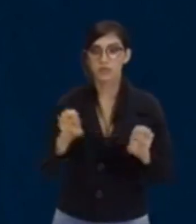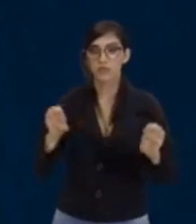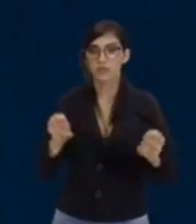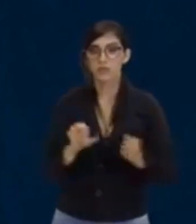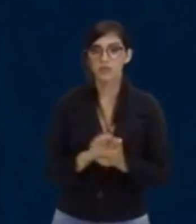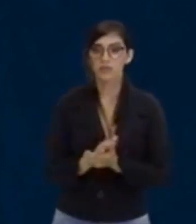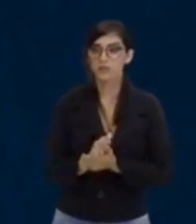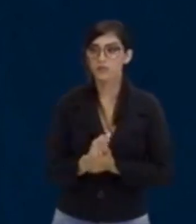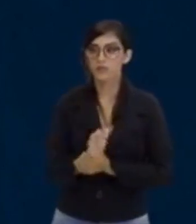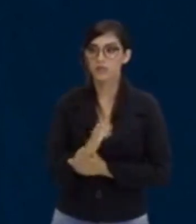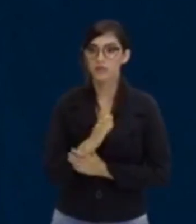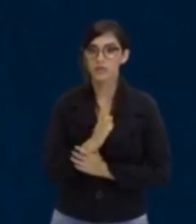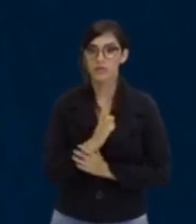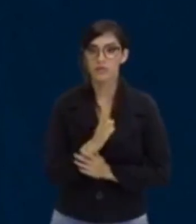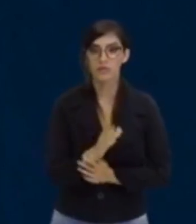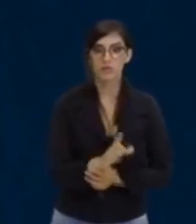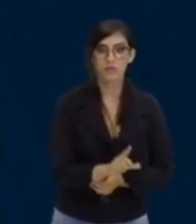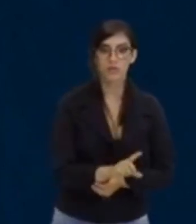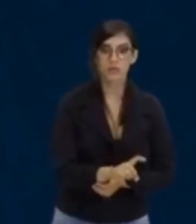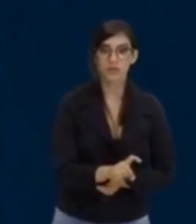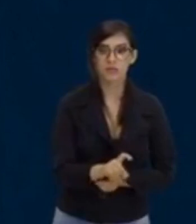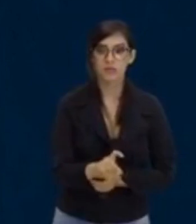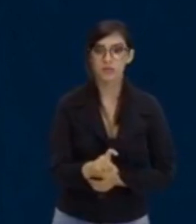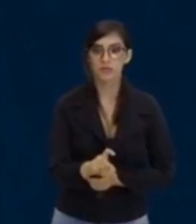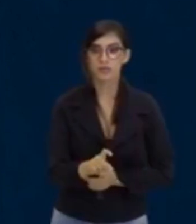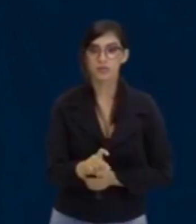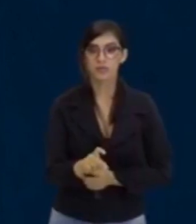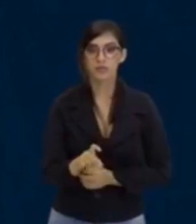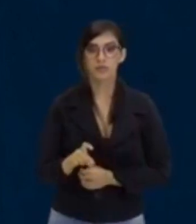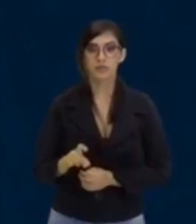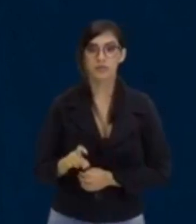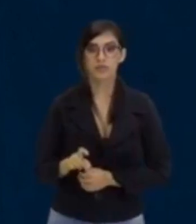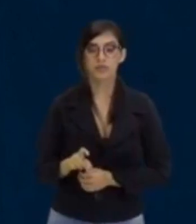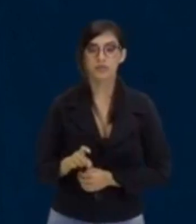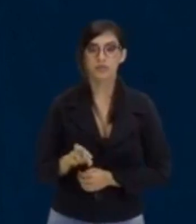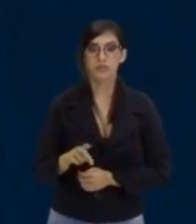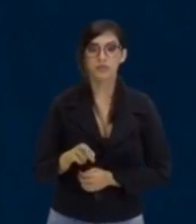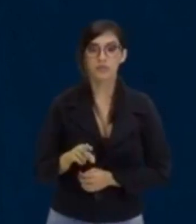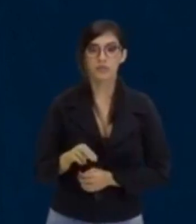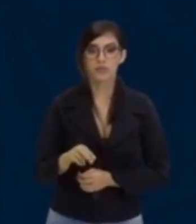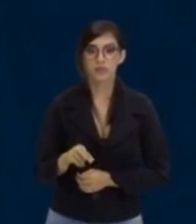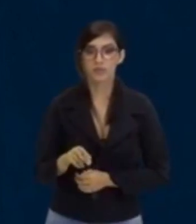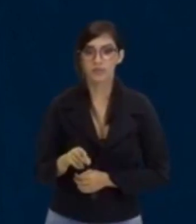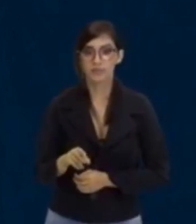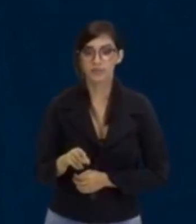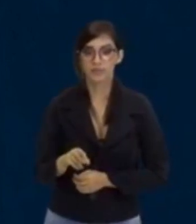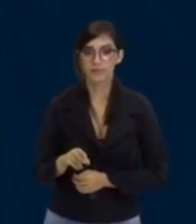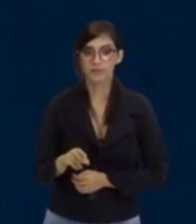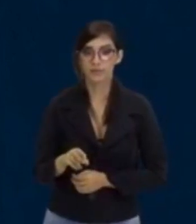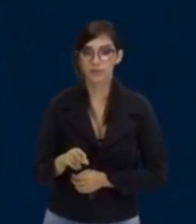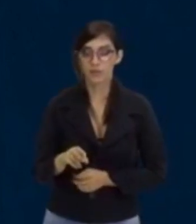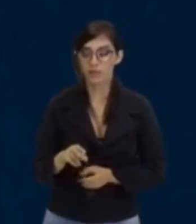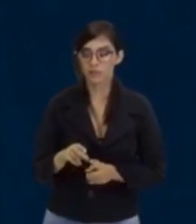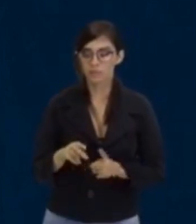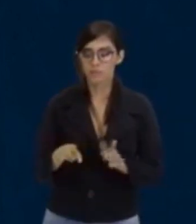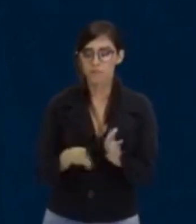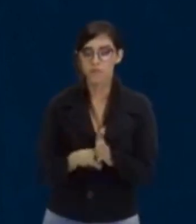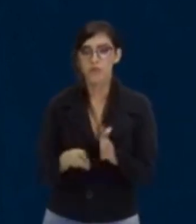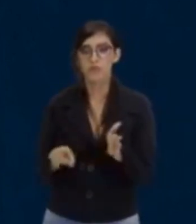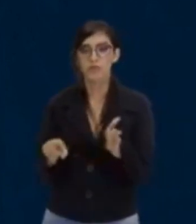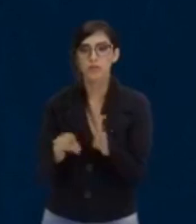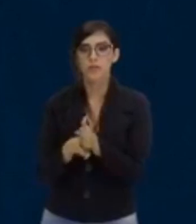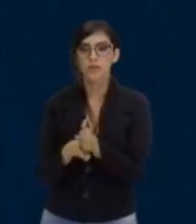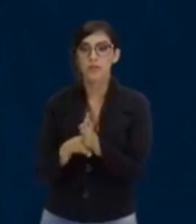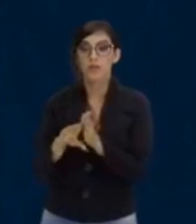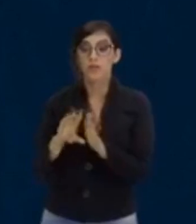Então, eu tenho o quê? Eu tenho x igual a, aí aqui, ó, jogo de sinal. Menos com